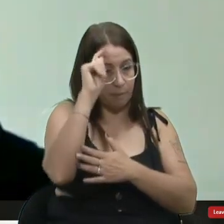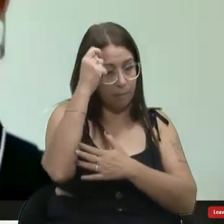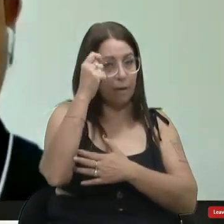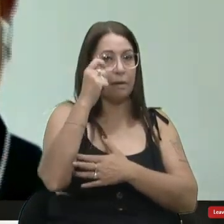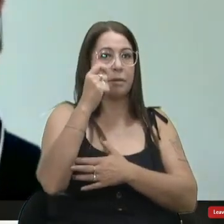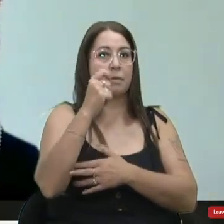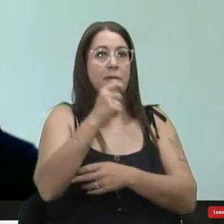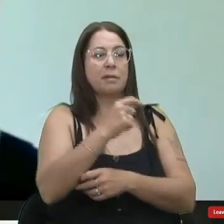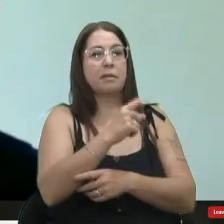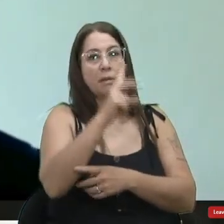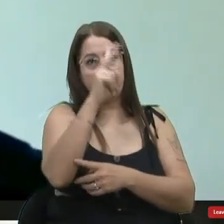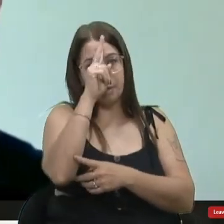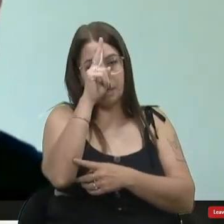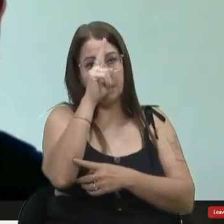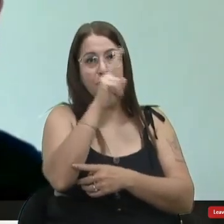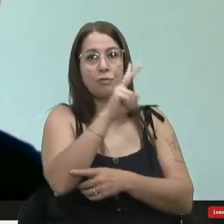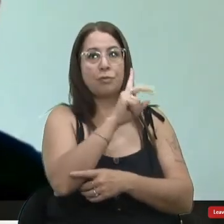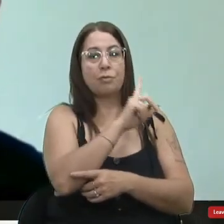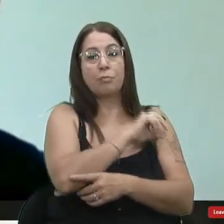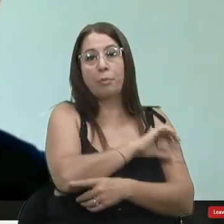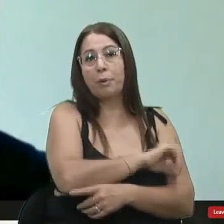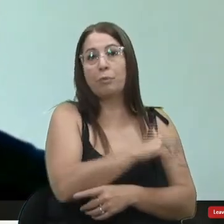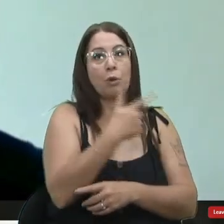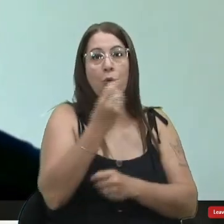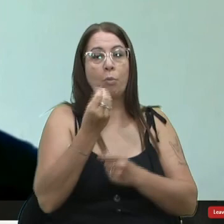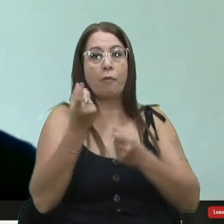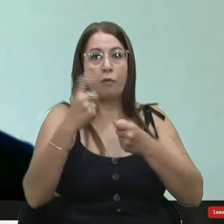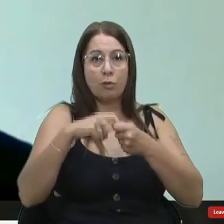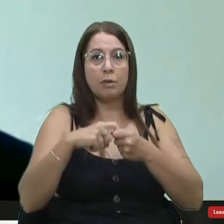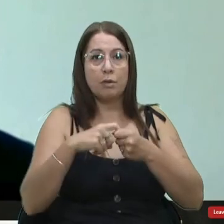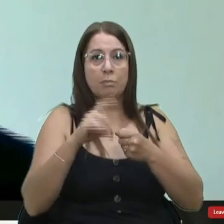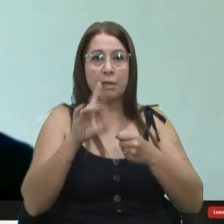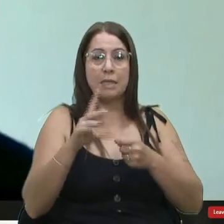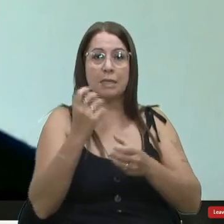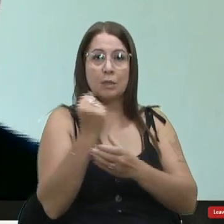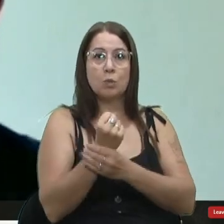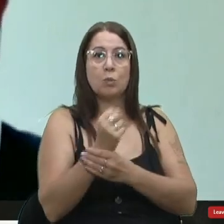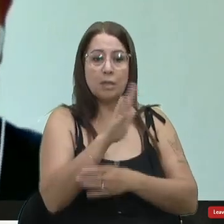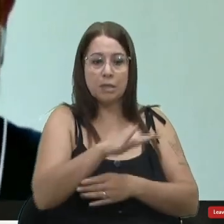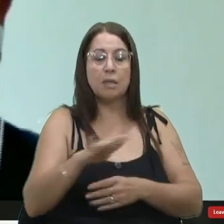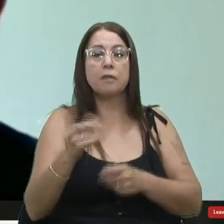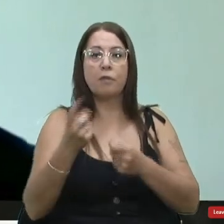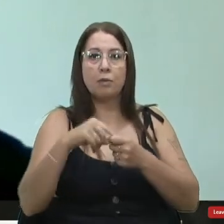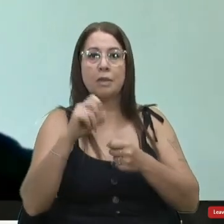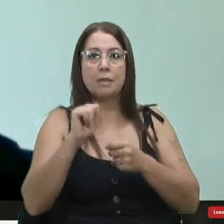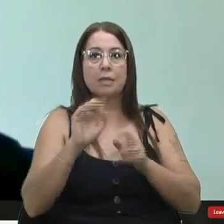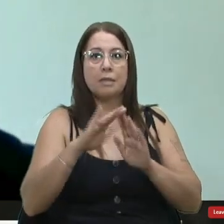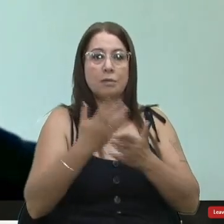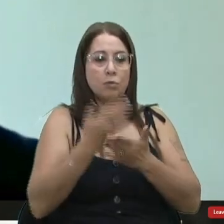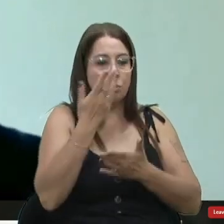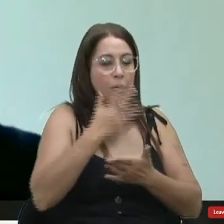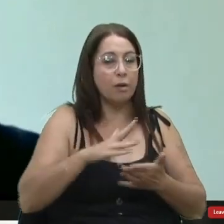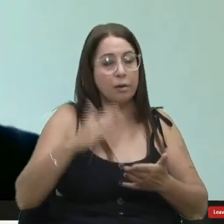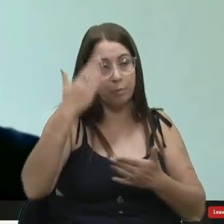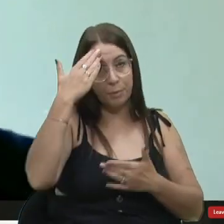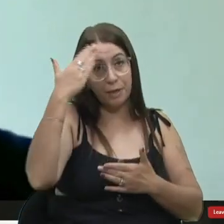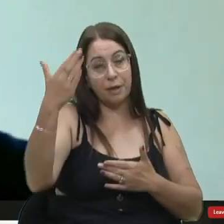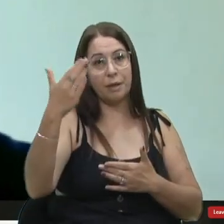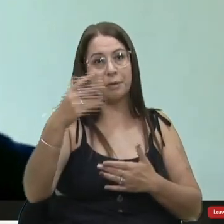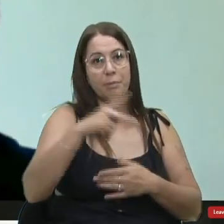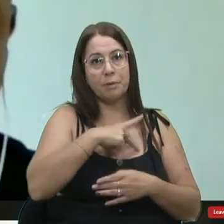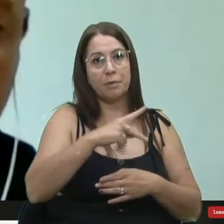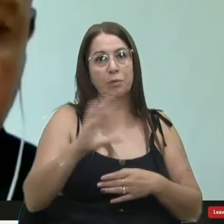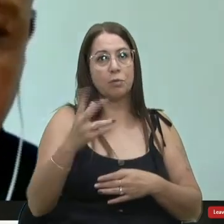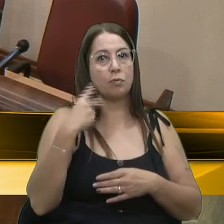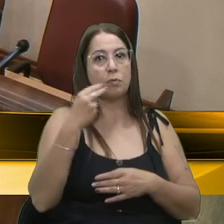fundamental e o médio a gente está vendo que não tem condições de voltar mas era seguro sim as crianças estar nas escolinhas obrigado senhor presidente